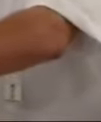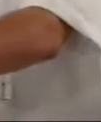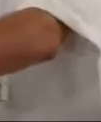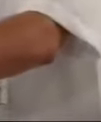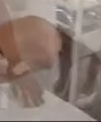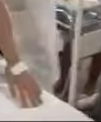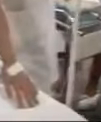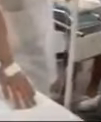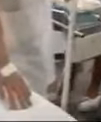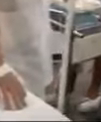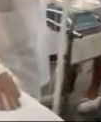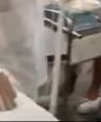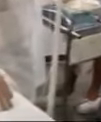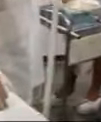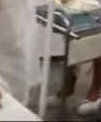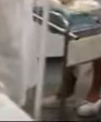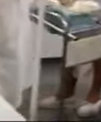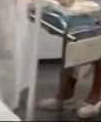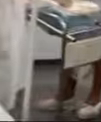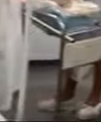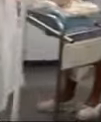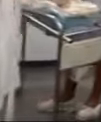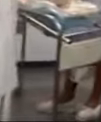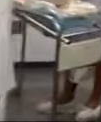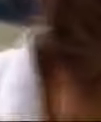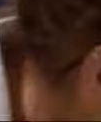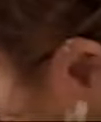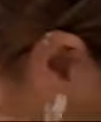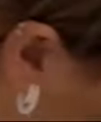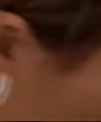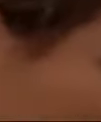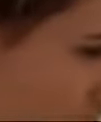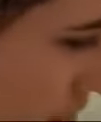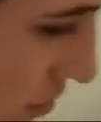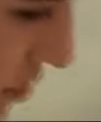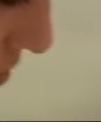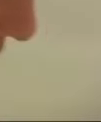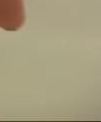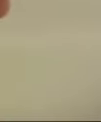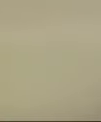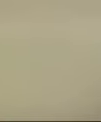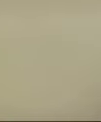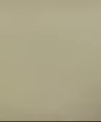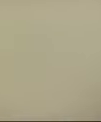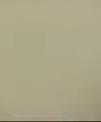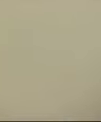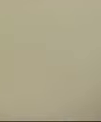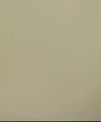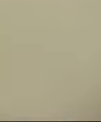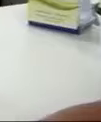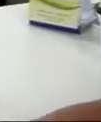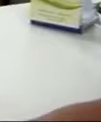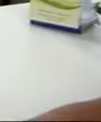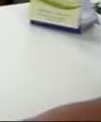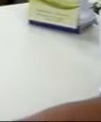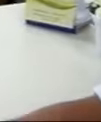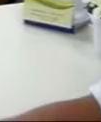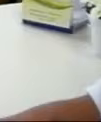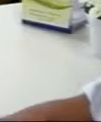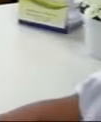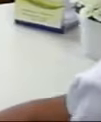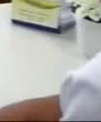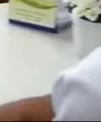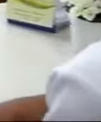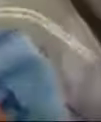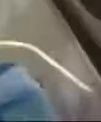qualificados com ampla experiência didático-profissional que permite ao aluno a inserção imediata em um amplo